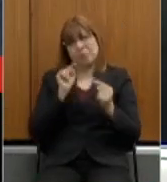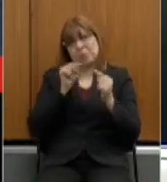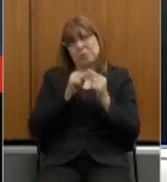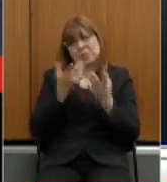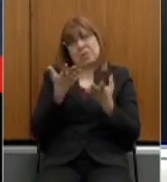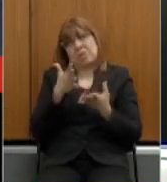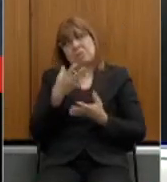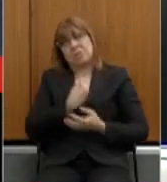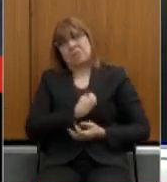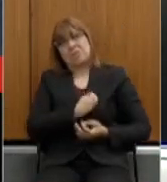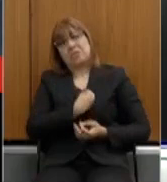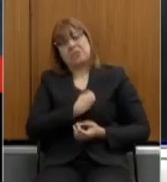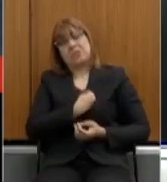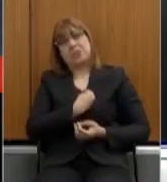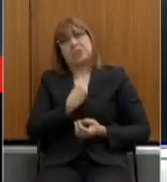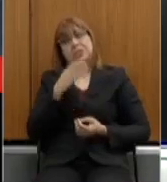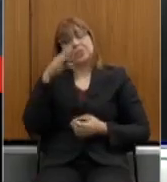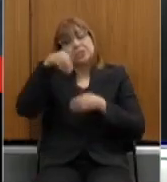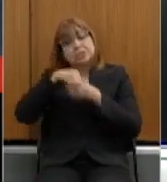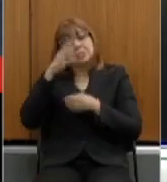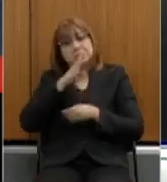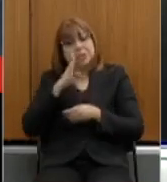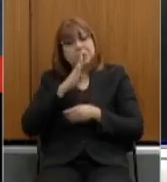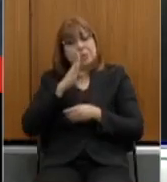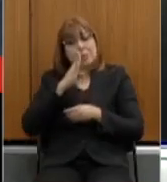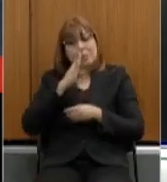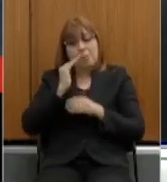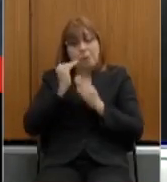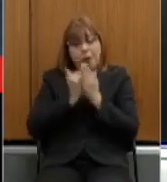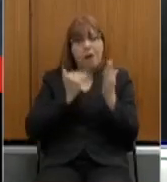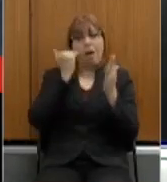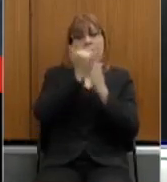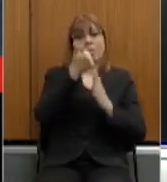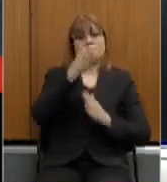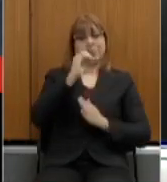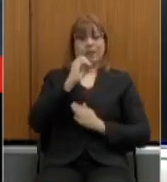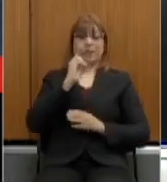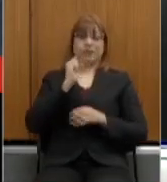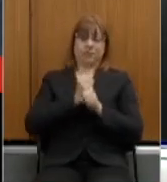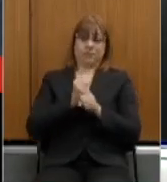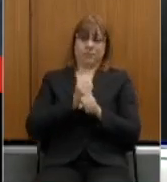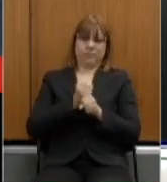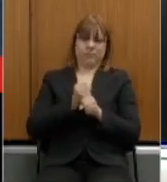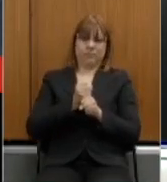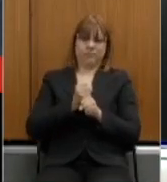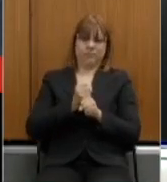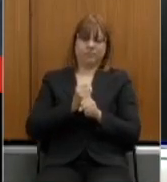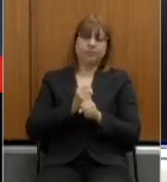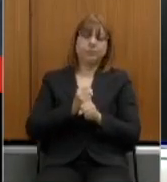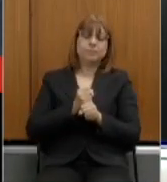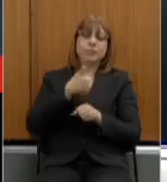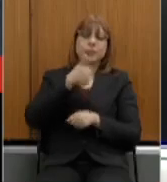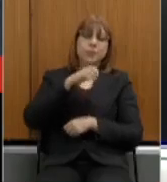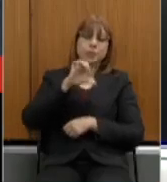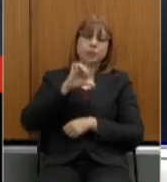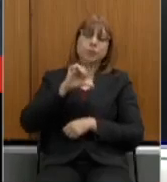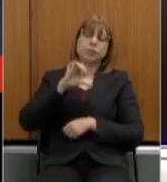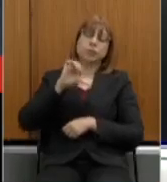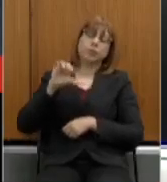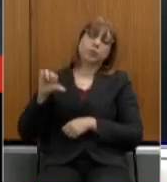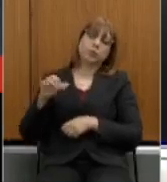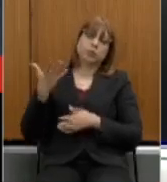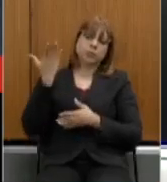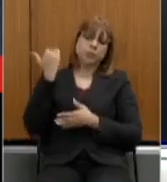aumentou em mais de 10 anos. Em 1989, ano que marca a promulgação da Constituição